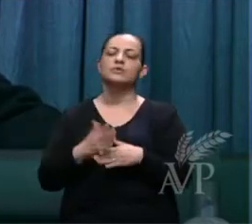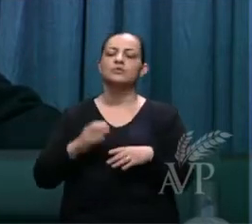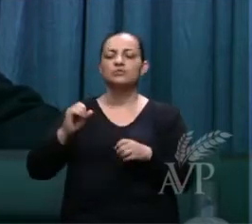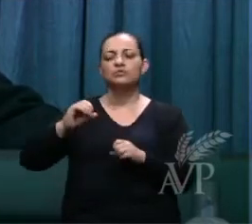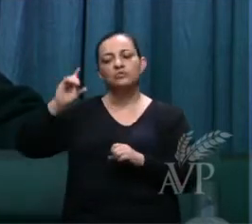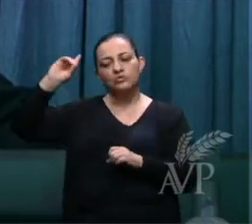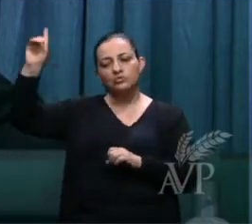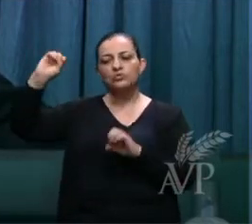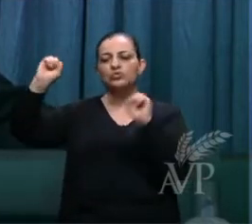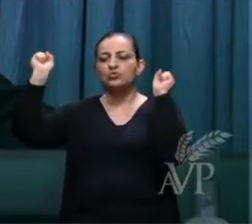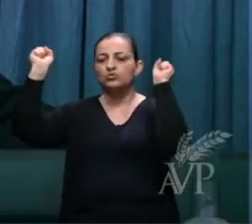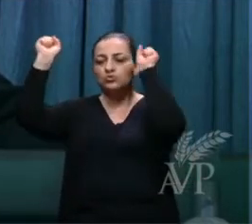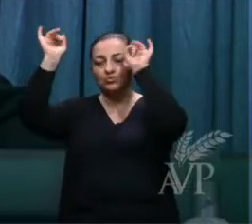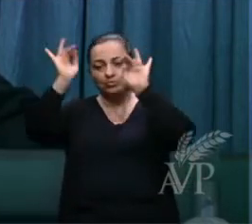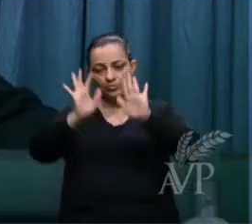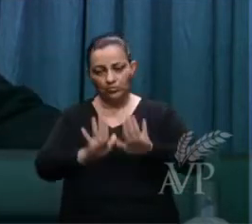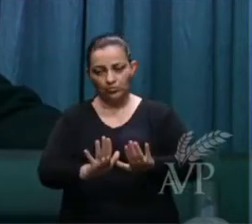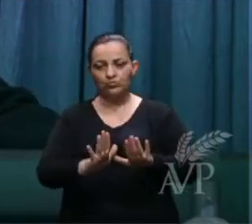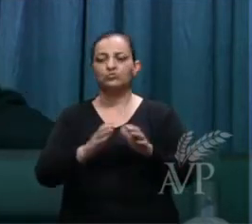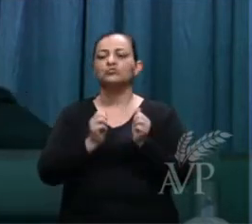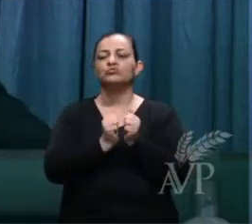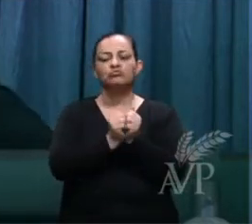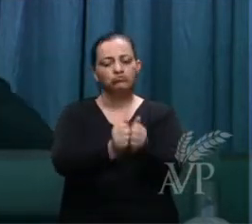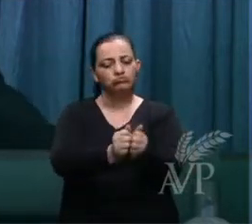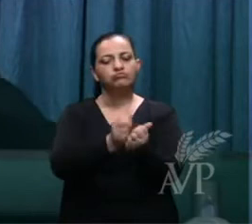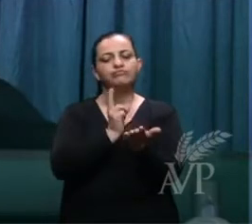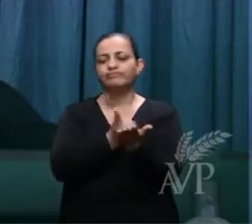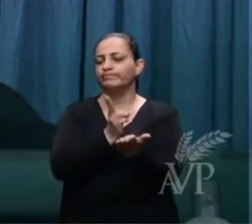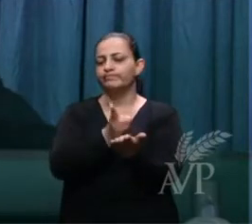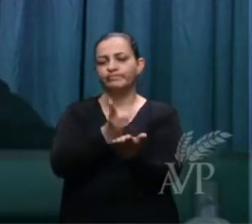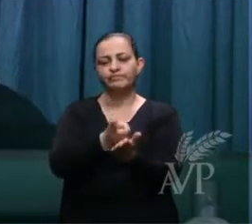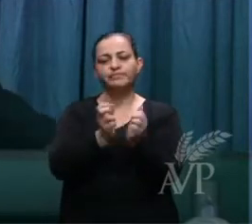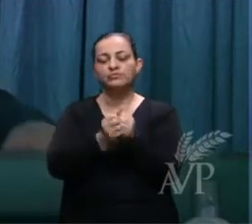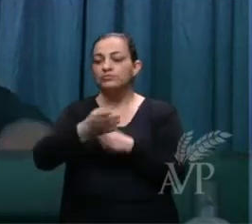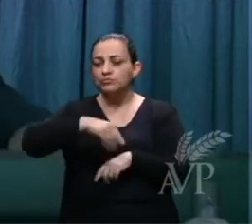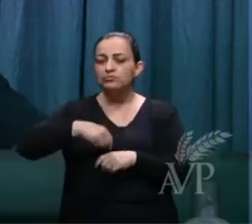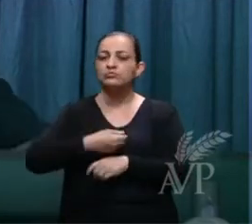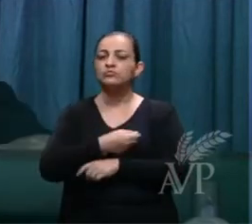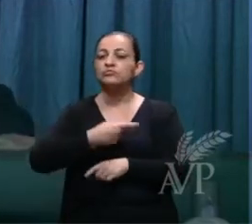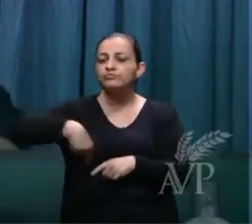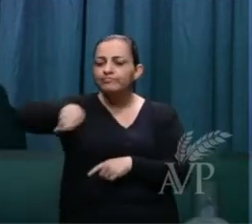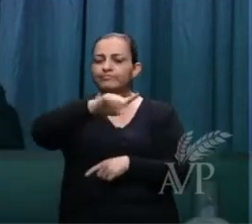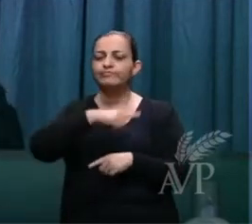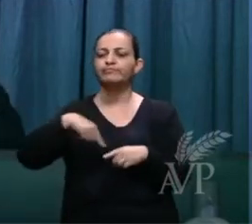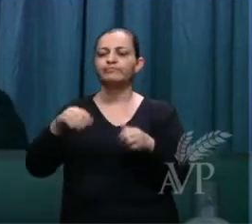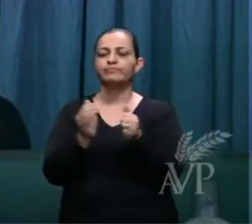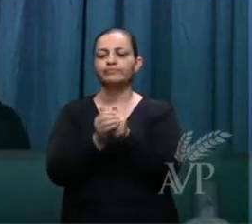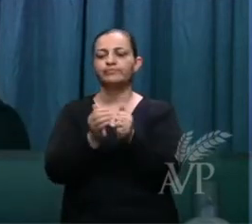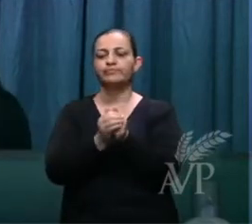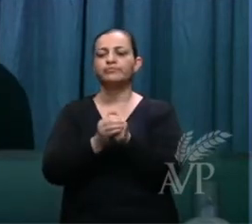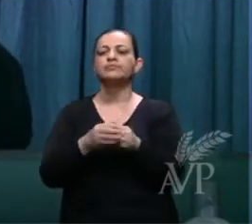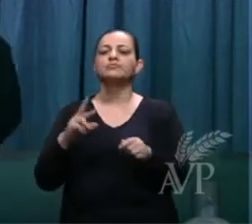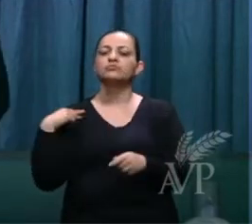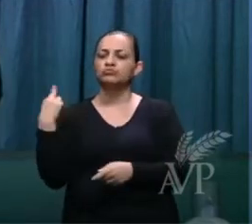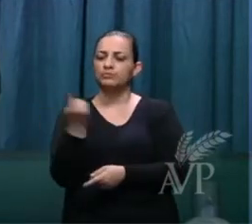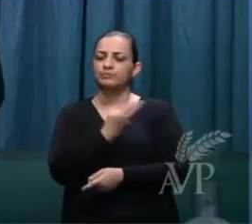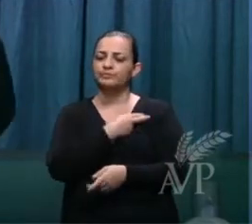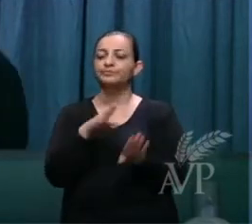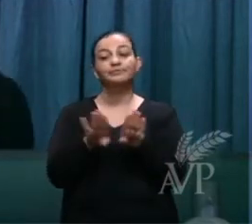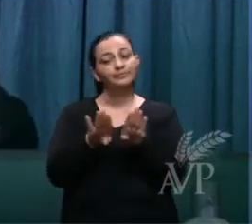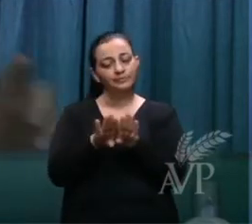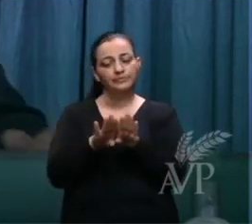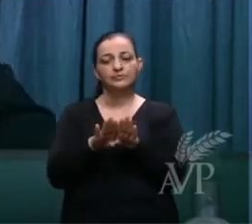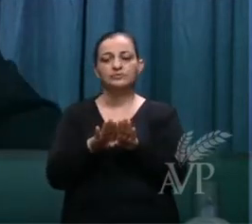possa abençoá-lo junto com vocês e vocês orem por nós. A gente vai dar